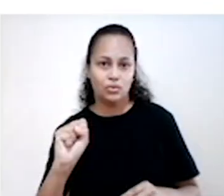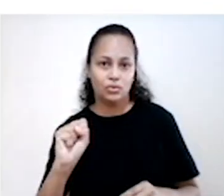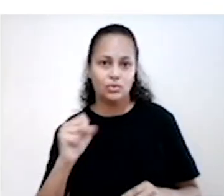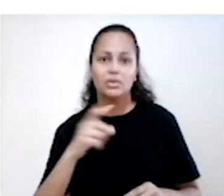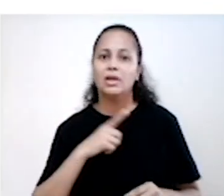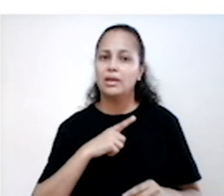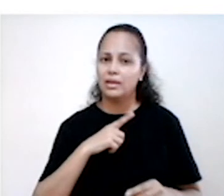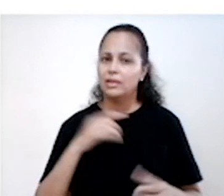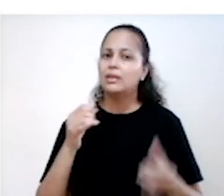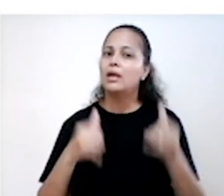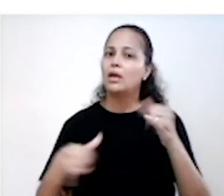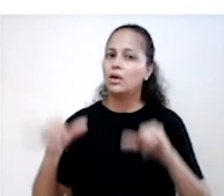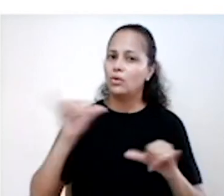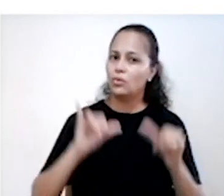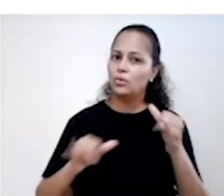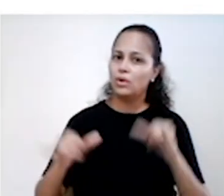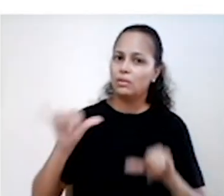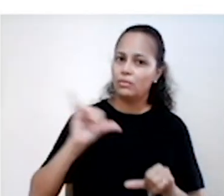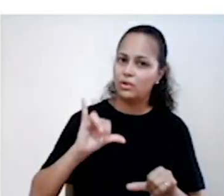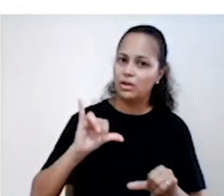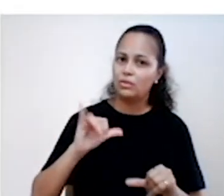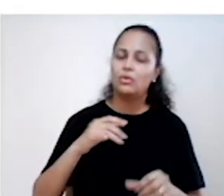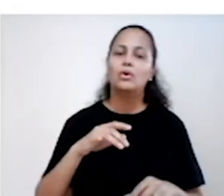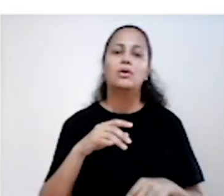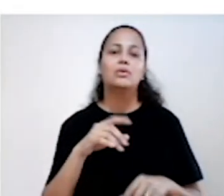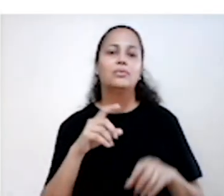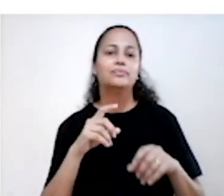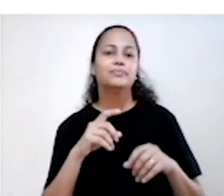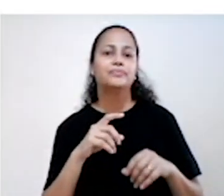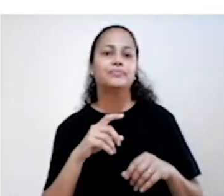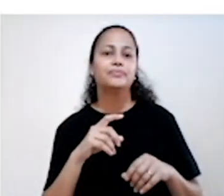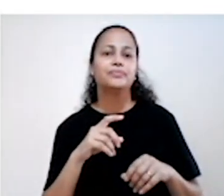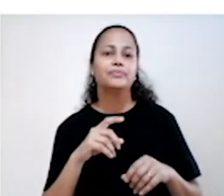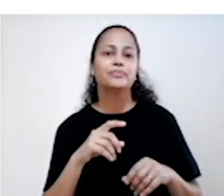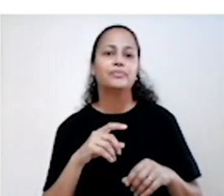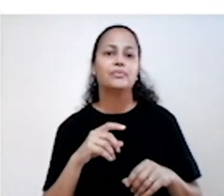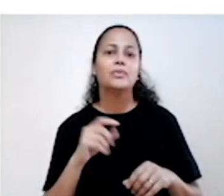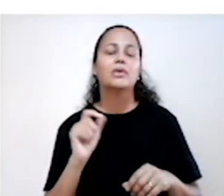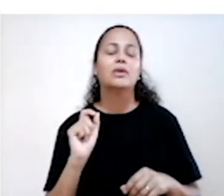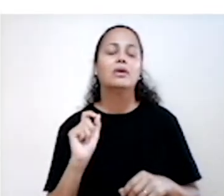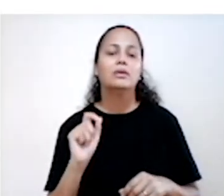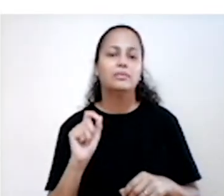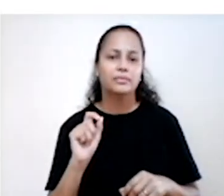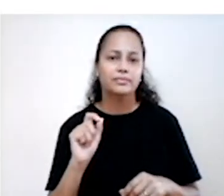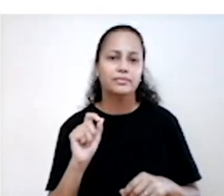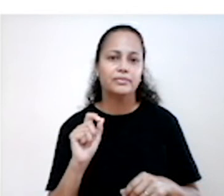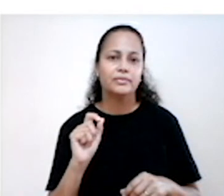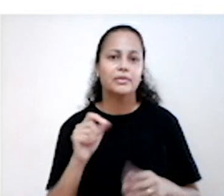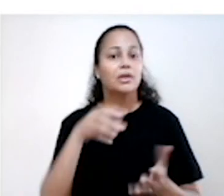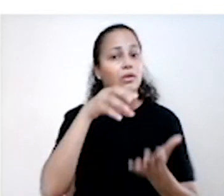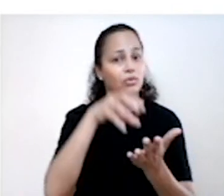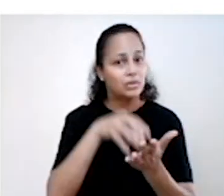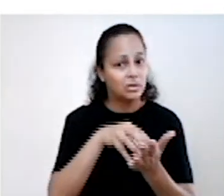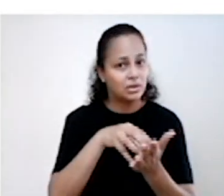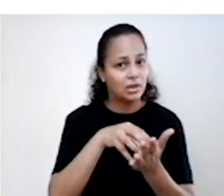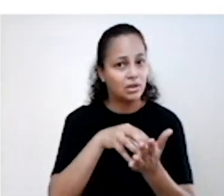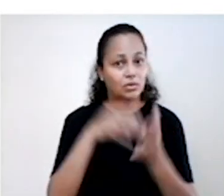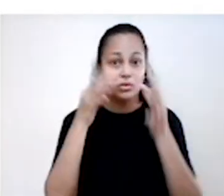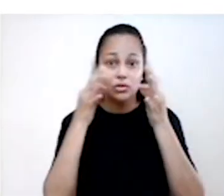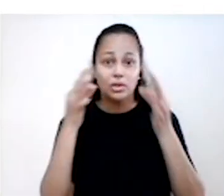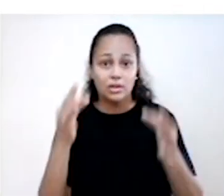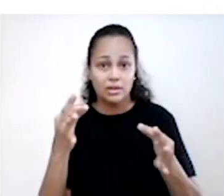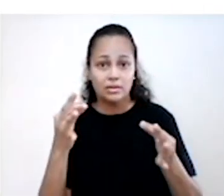Ambulatório de Saúde Mental Que atende casos de média complexidade, como urgência e emergência E o Centro de Atenção